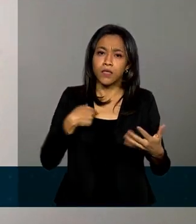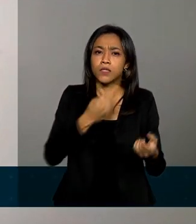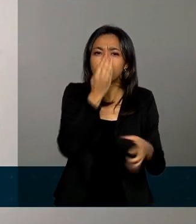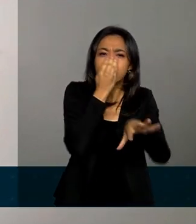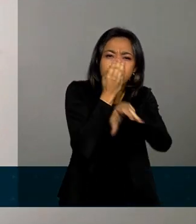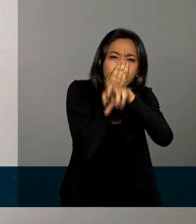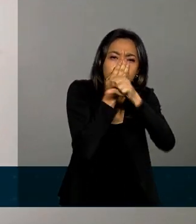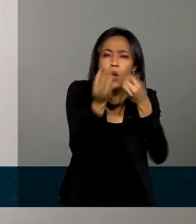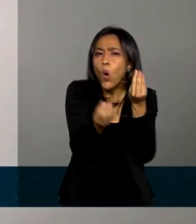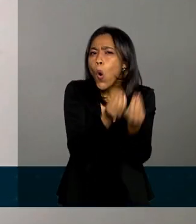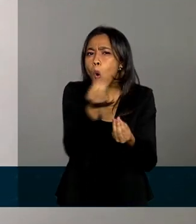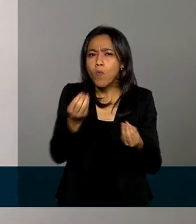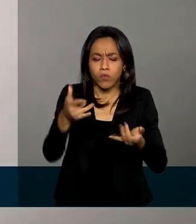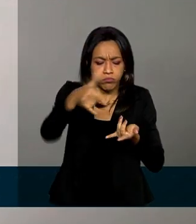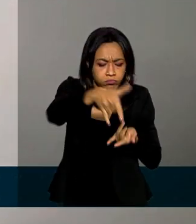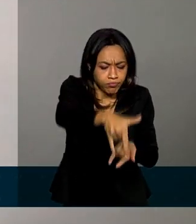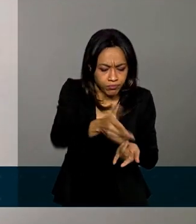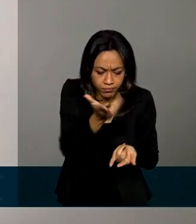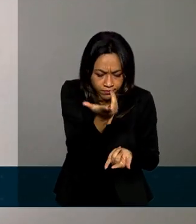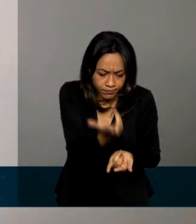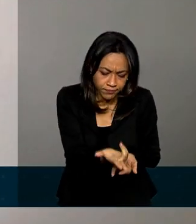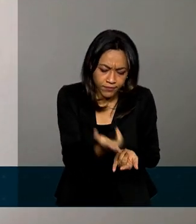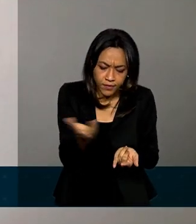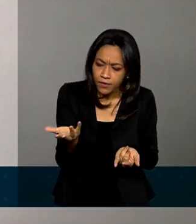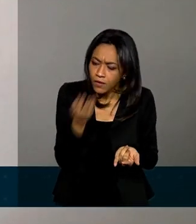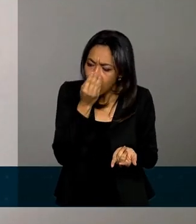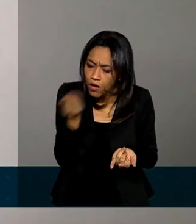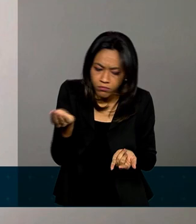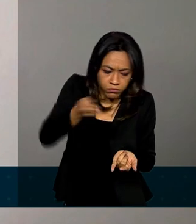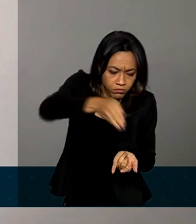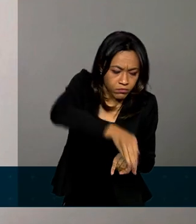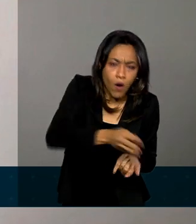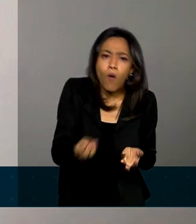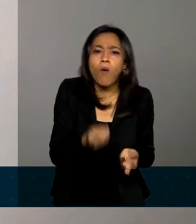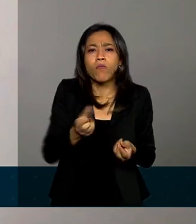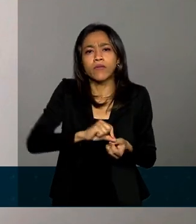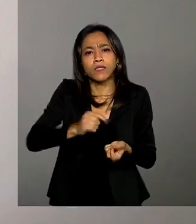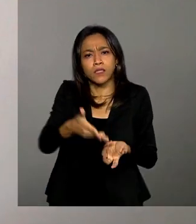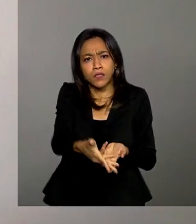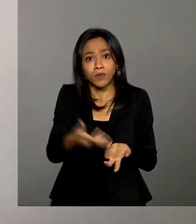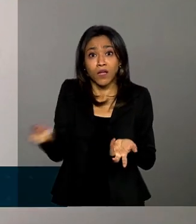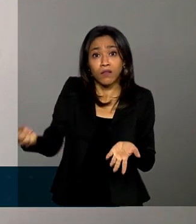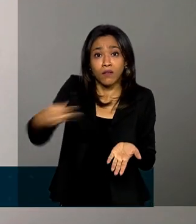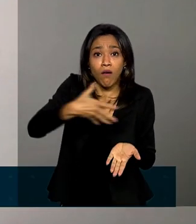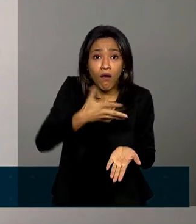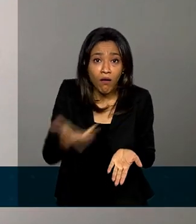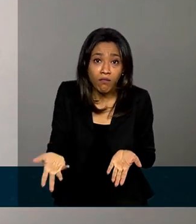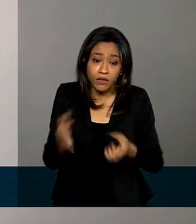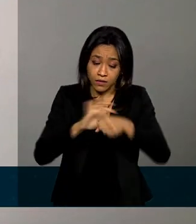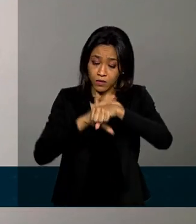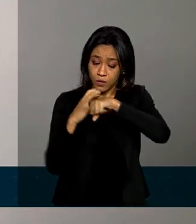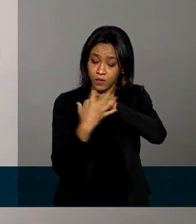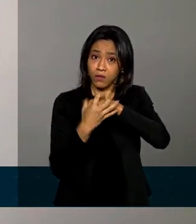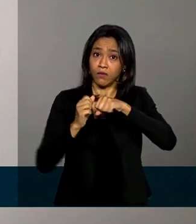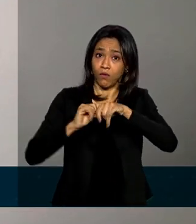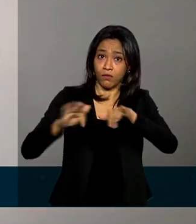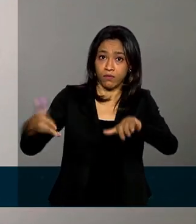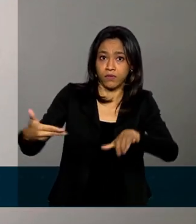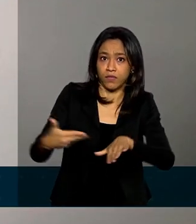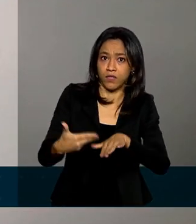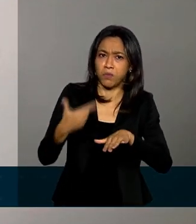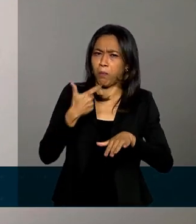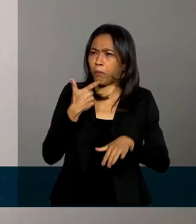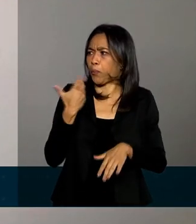intubação, de como é que esses profissionais que estão aí na linha de frente, lidando com uma coisa tão nova, com uma doença, a está falando de